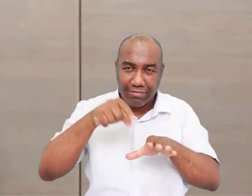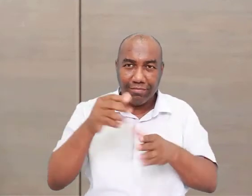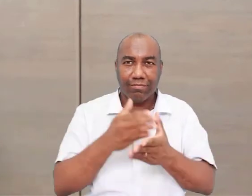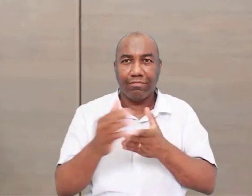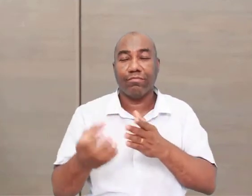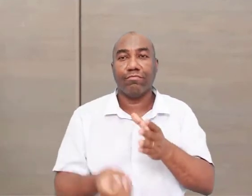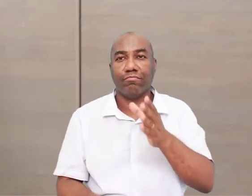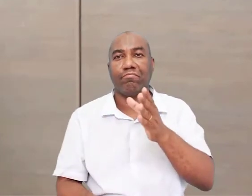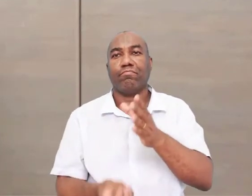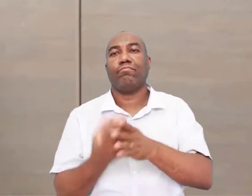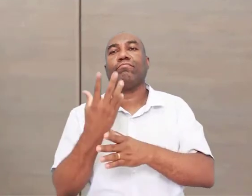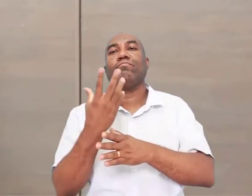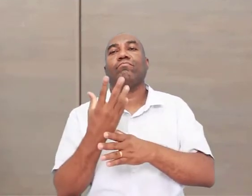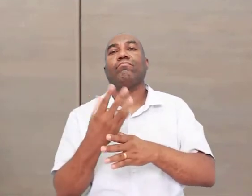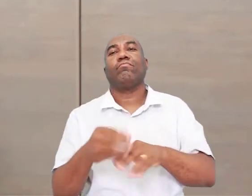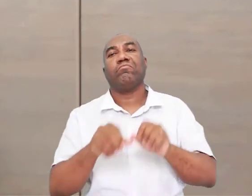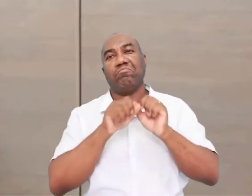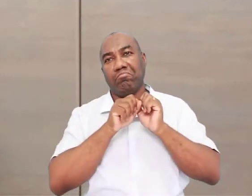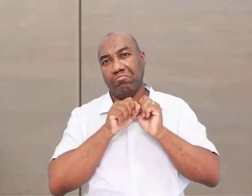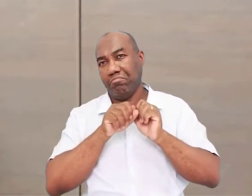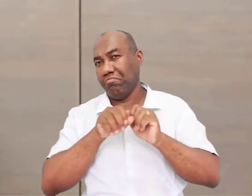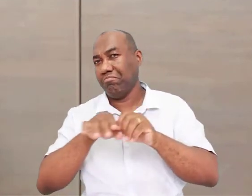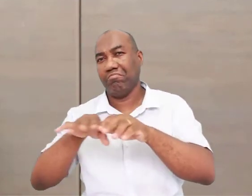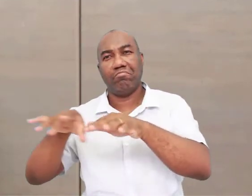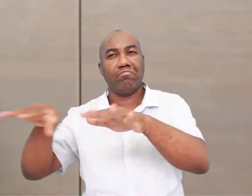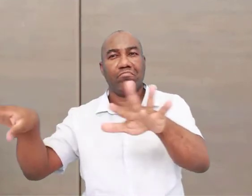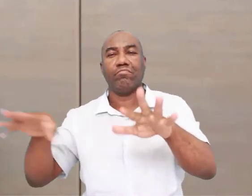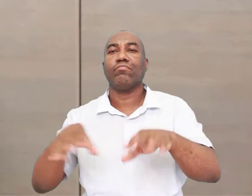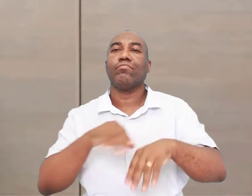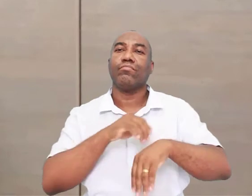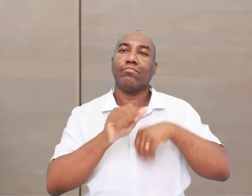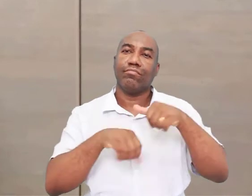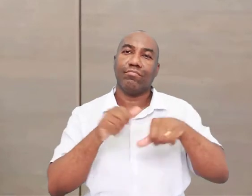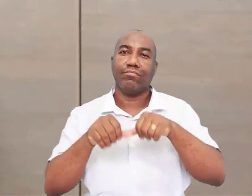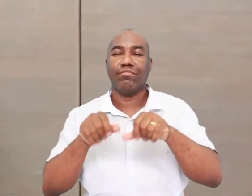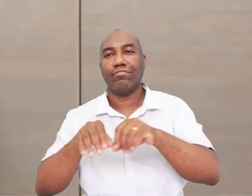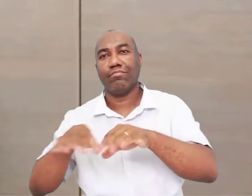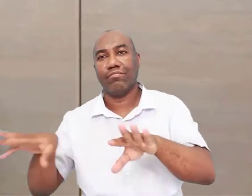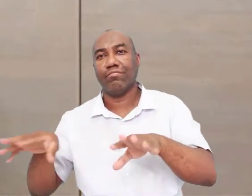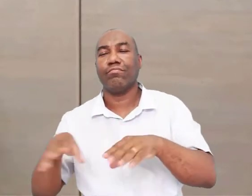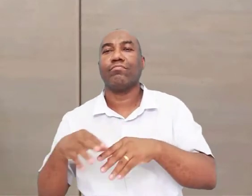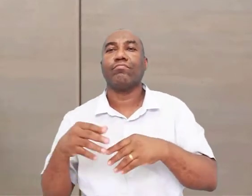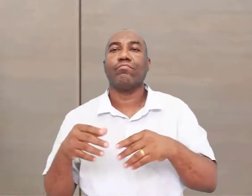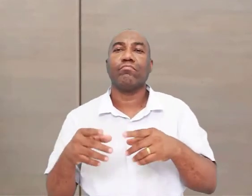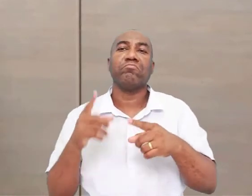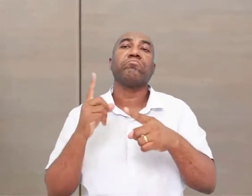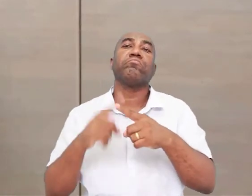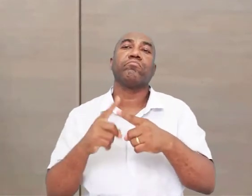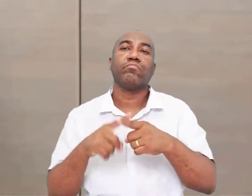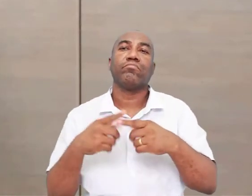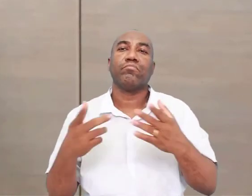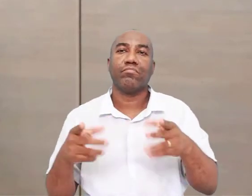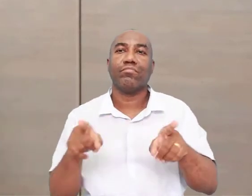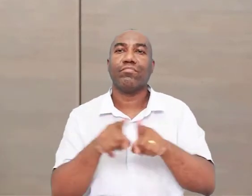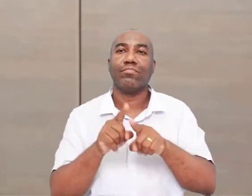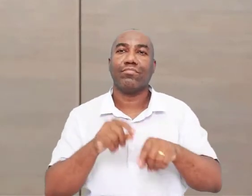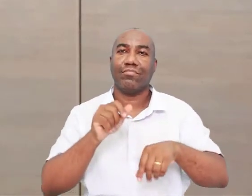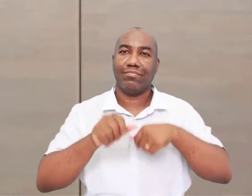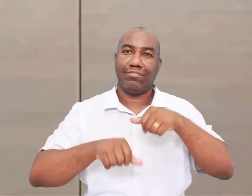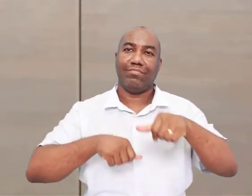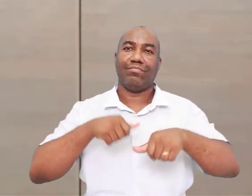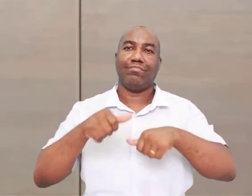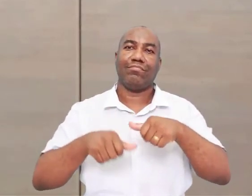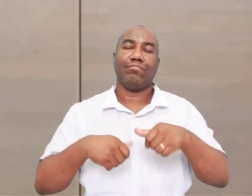mudar completamente a vida dos nossos ancestrais. Vai mudar tudo, inclusive o próprio físico dele, né?